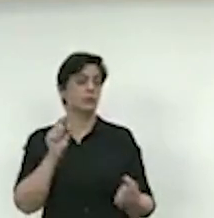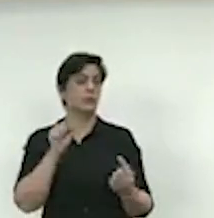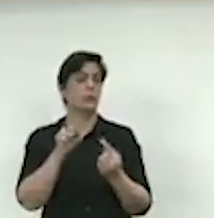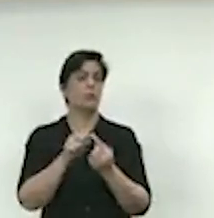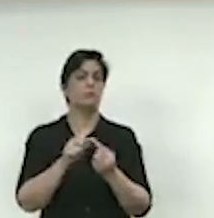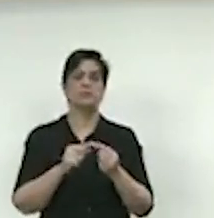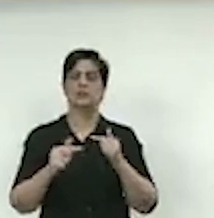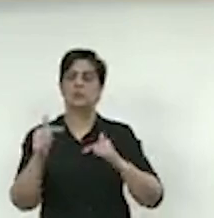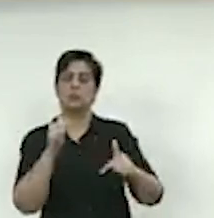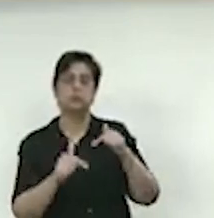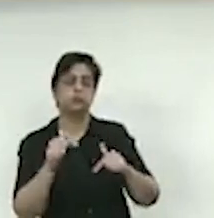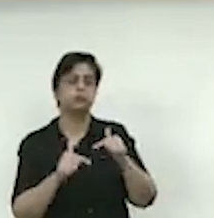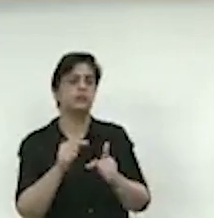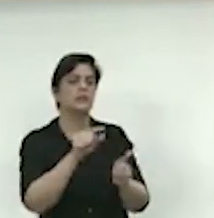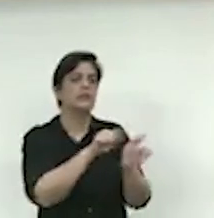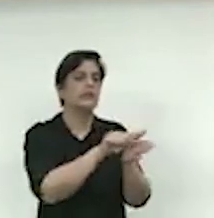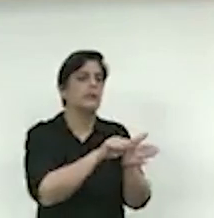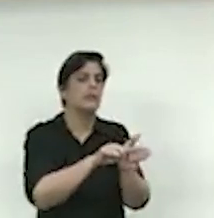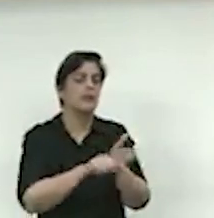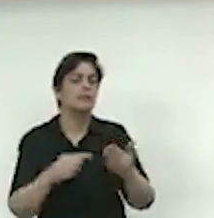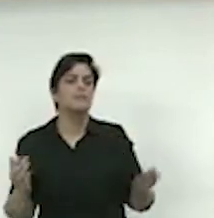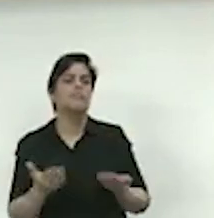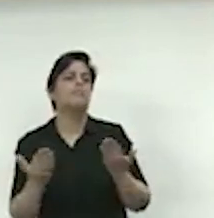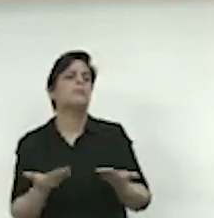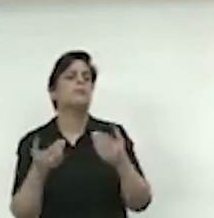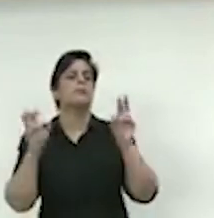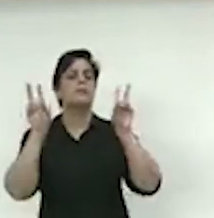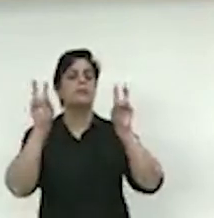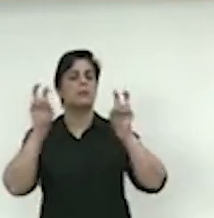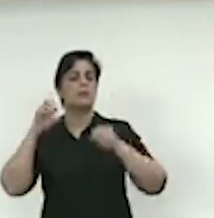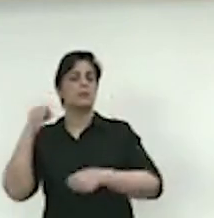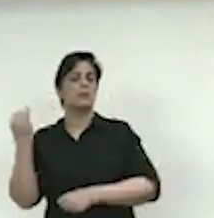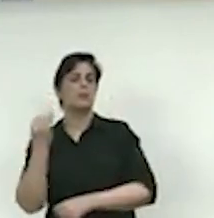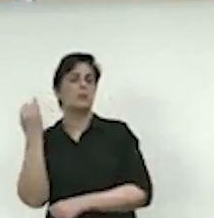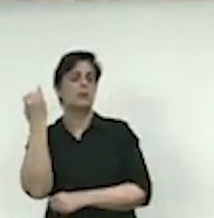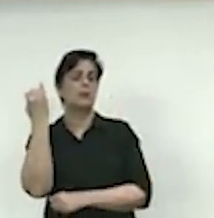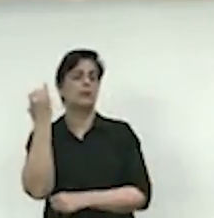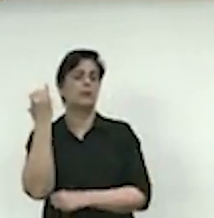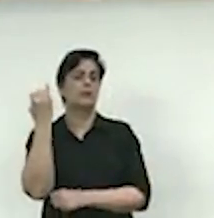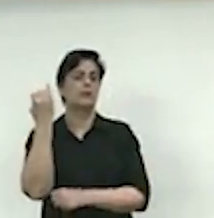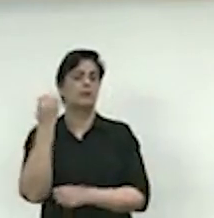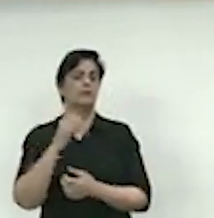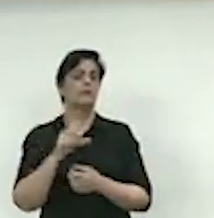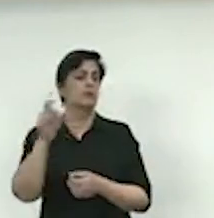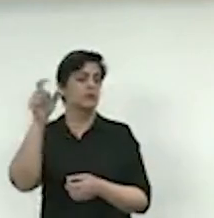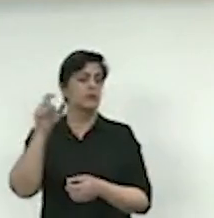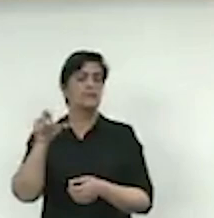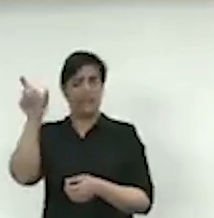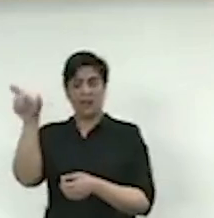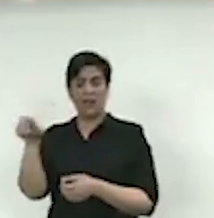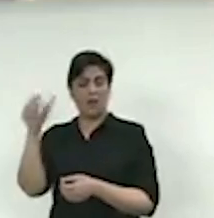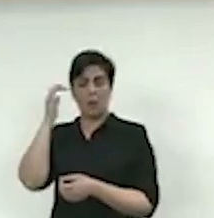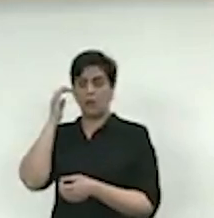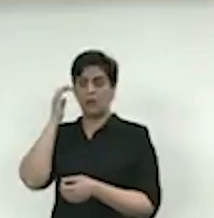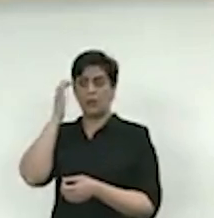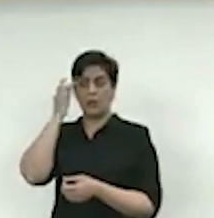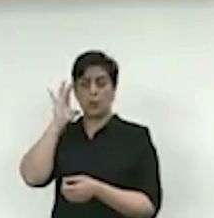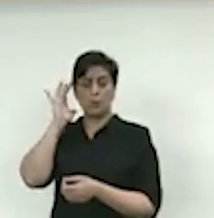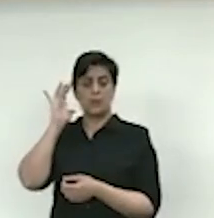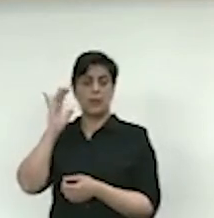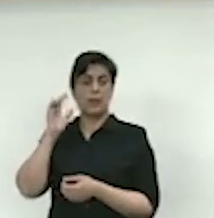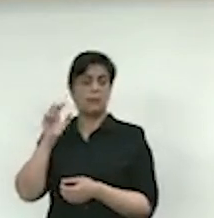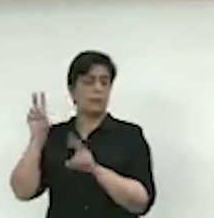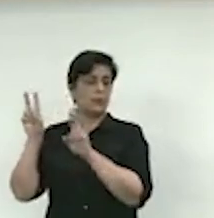investigativo em cima de um tema muito importante. Para quem não lembra do que se trata, o